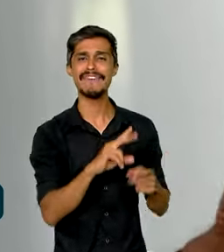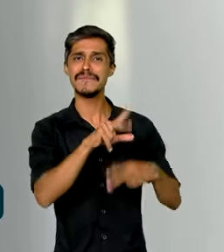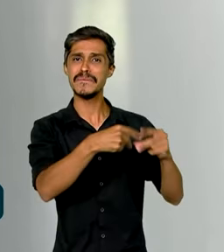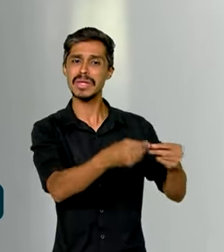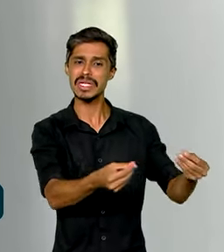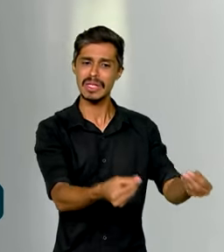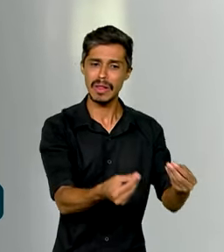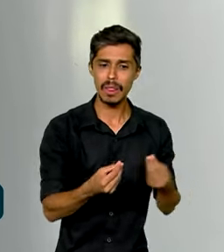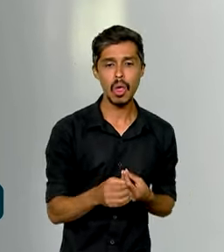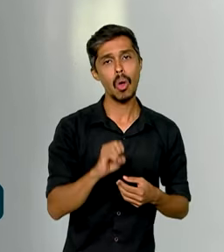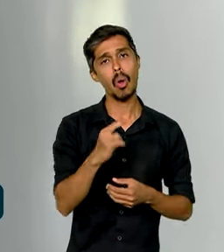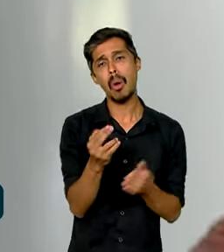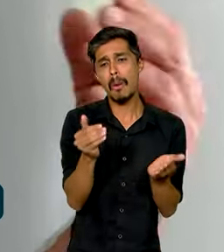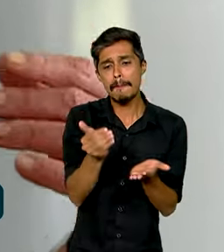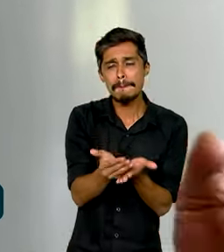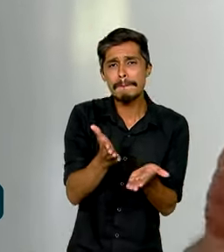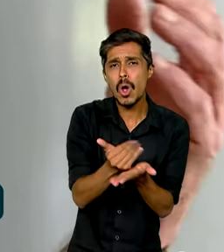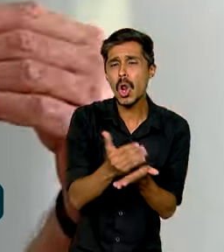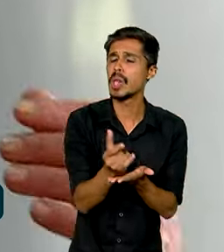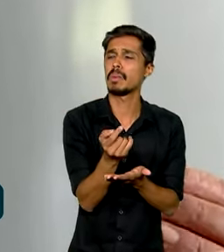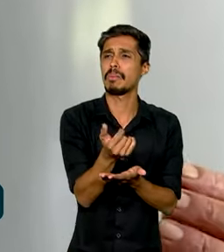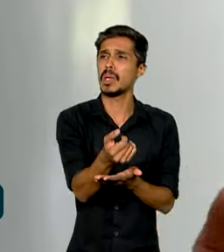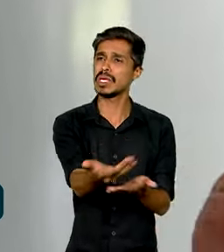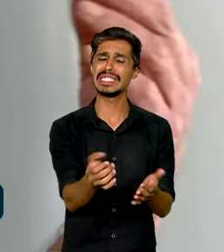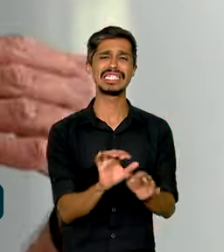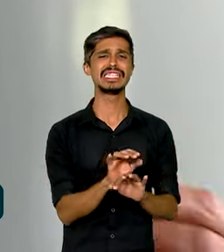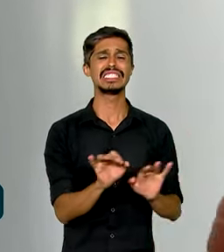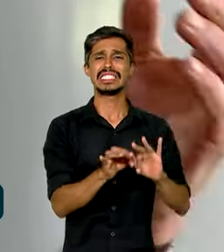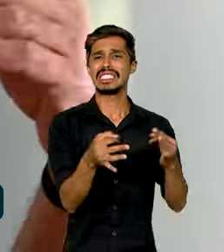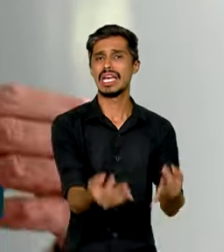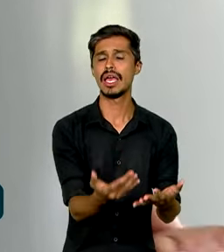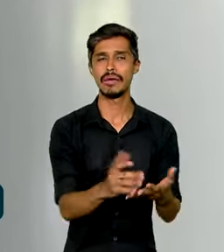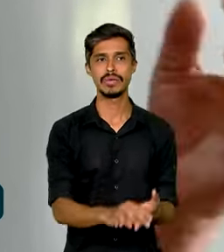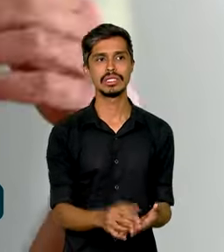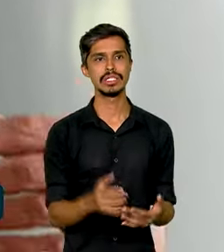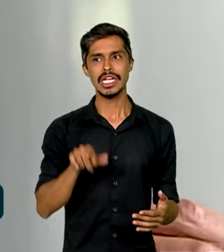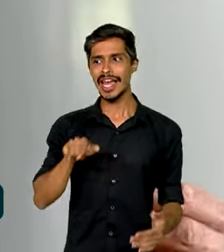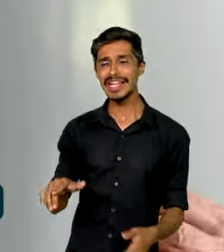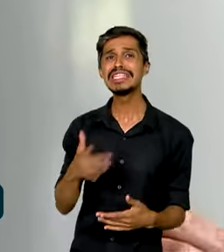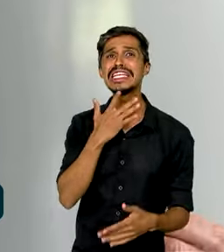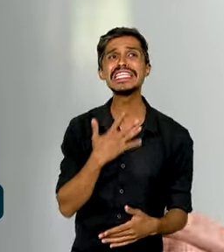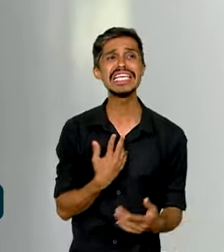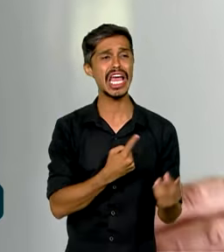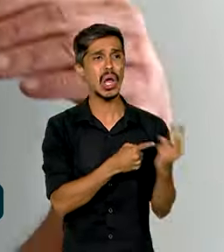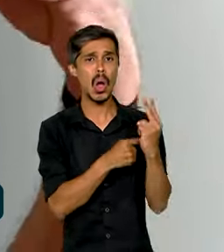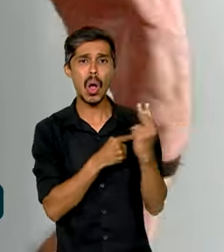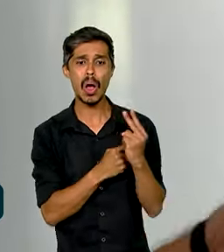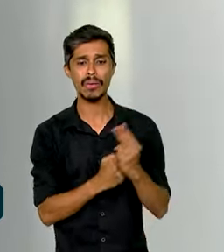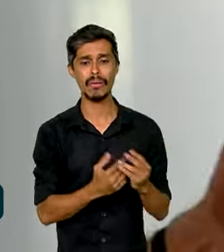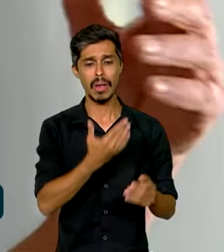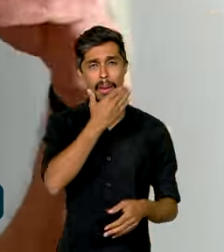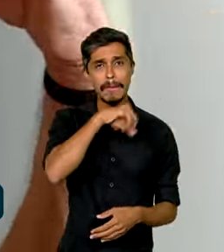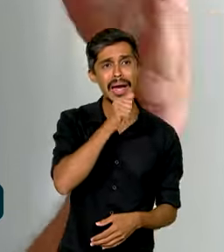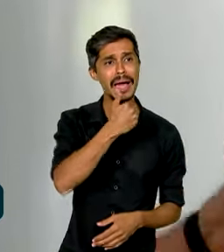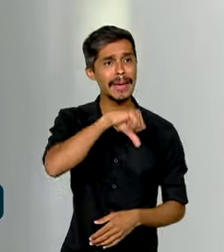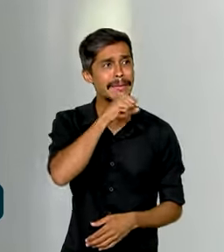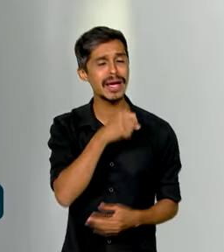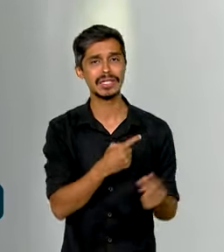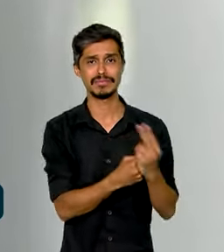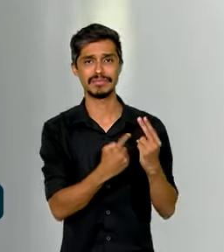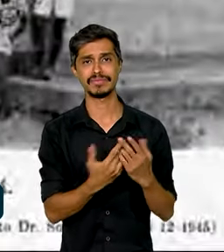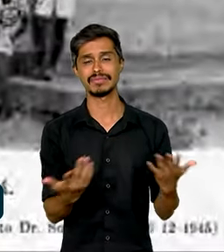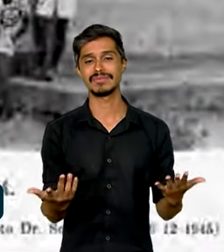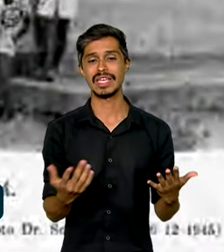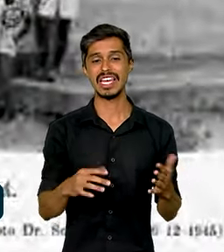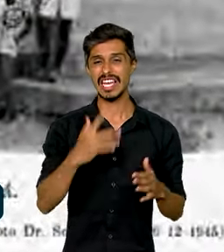ou menos fazendo um bolinho. O que tu acha que é um filho criado que nem o pai, que é considerado um criminoso para a